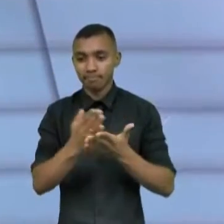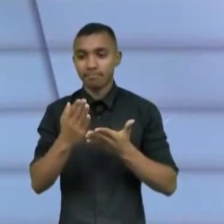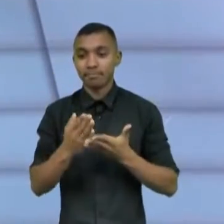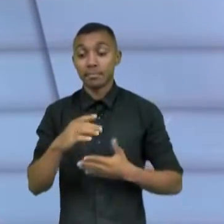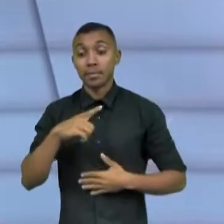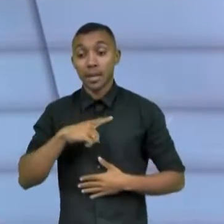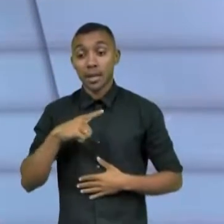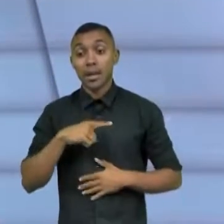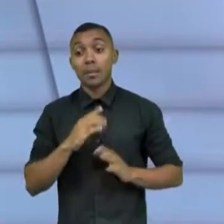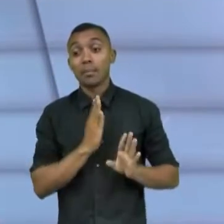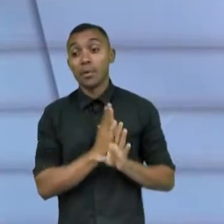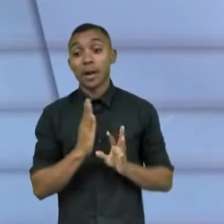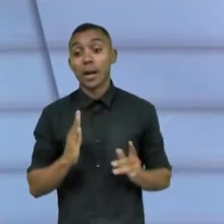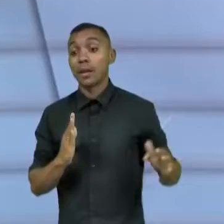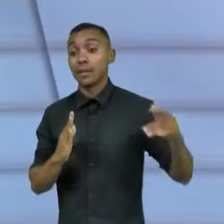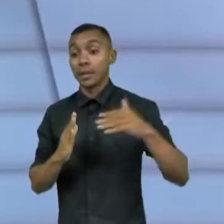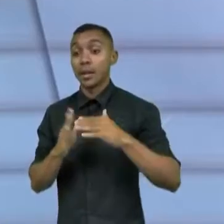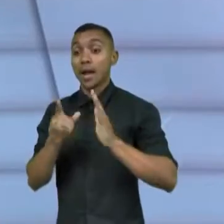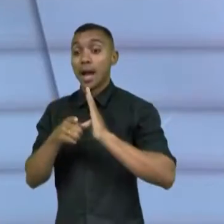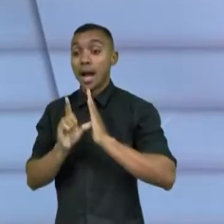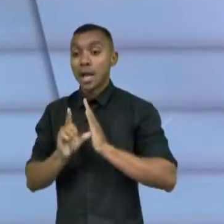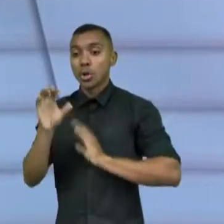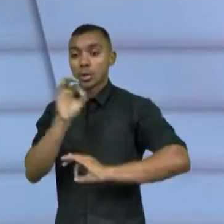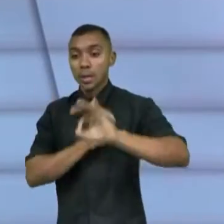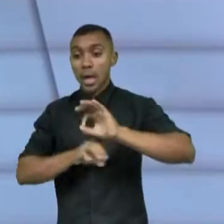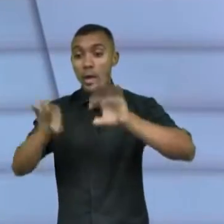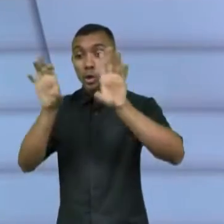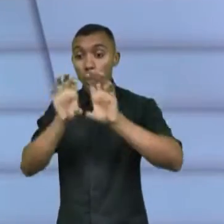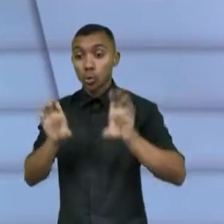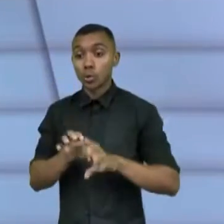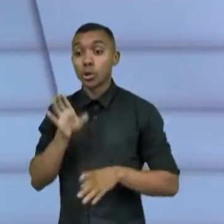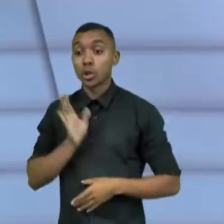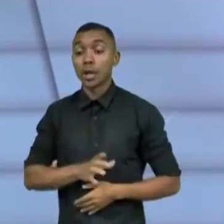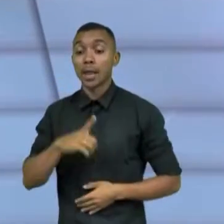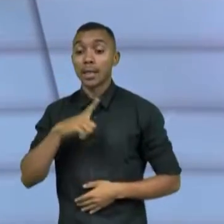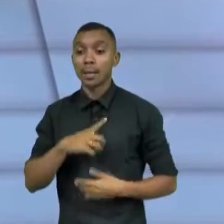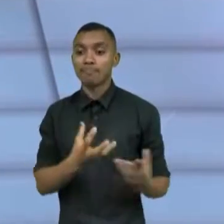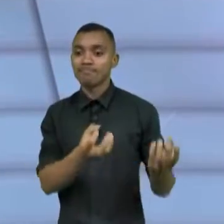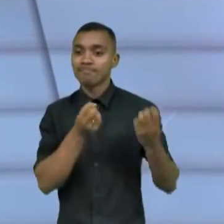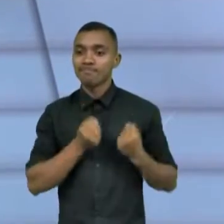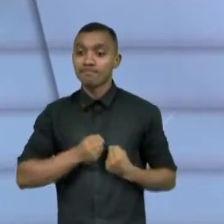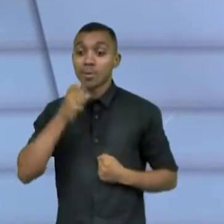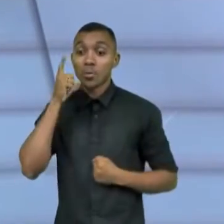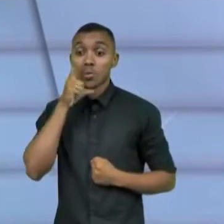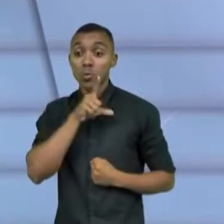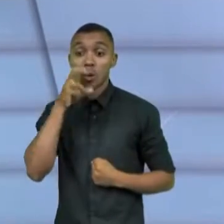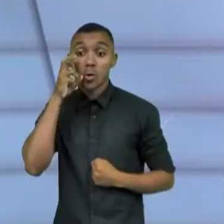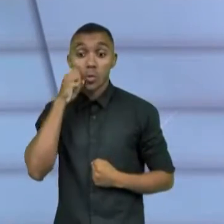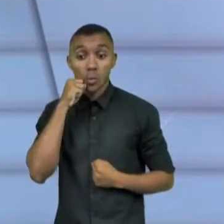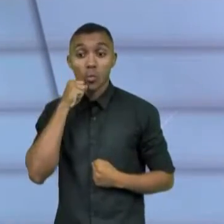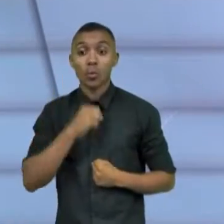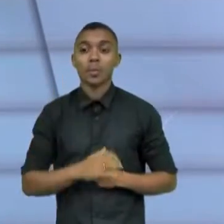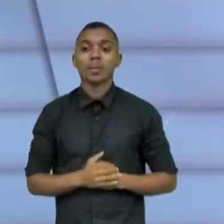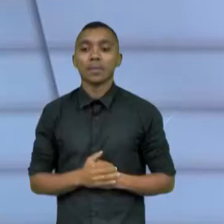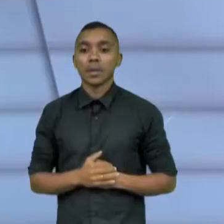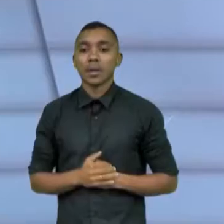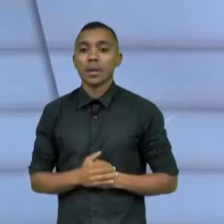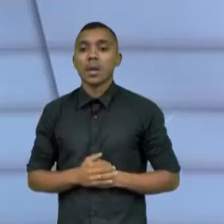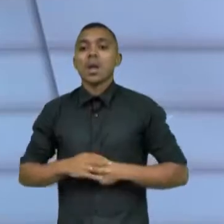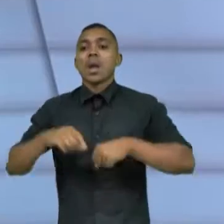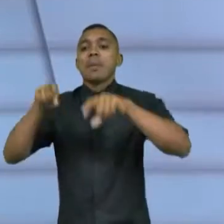final, eles tenham negócios estruturados em fase de faturamento. Nós temos, como eu falei, programas de formação